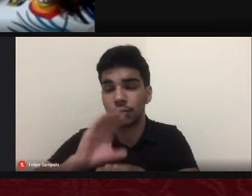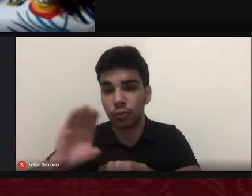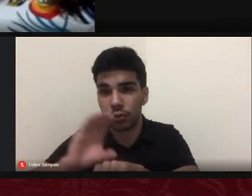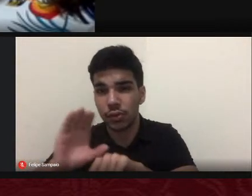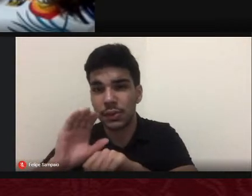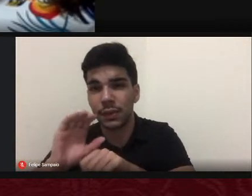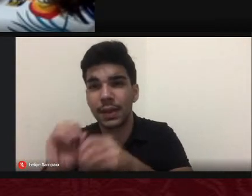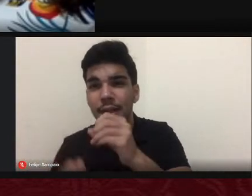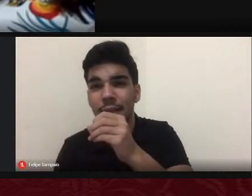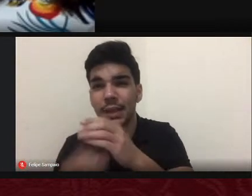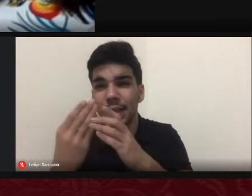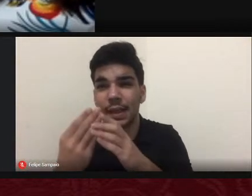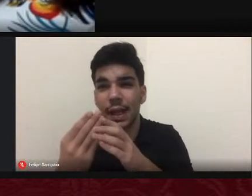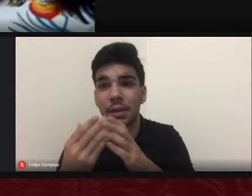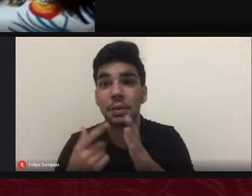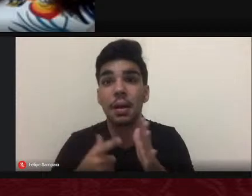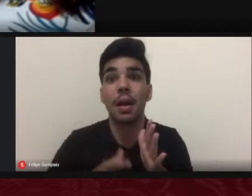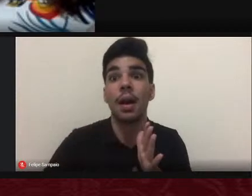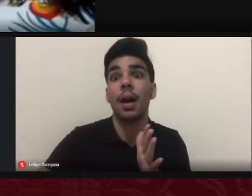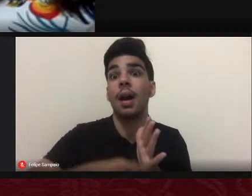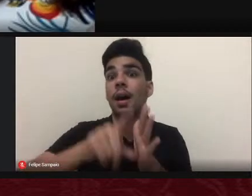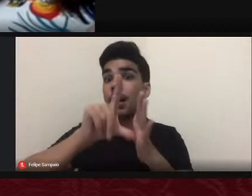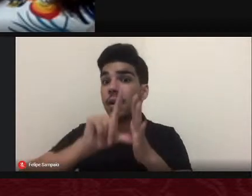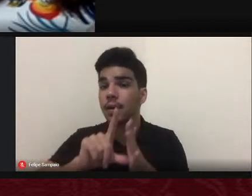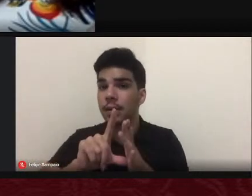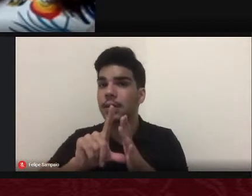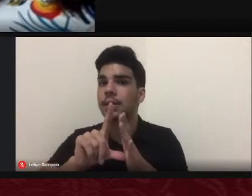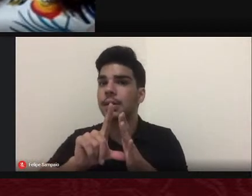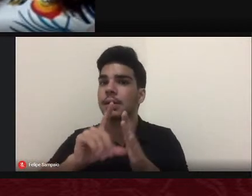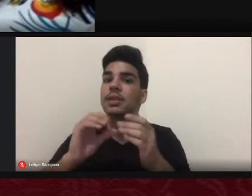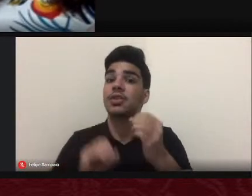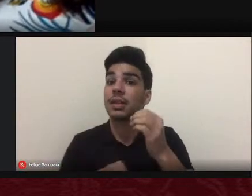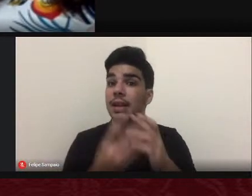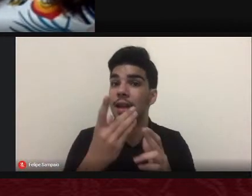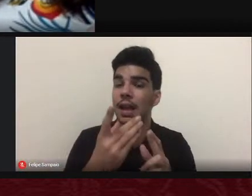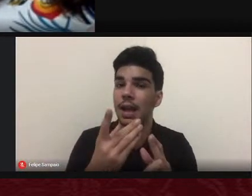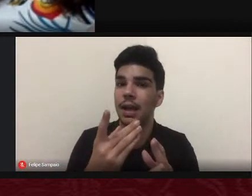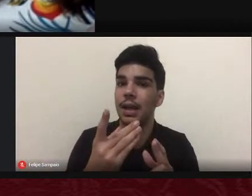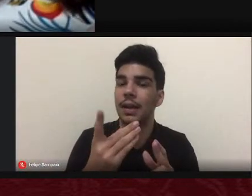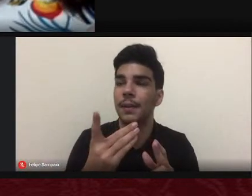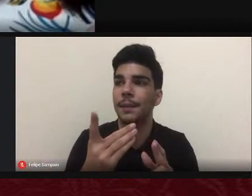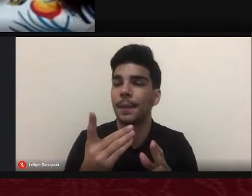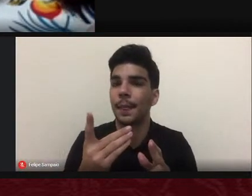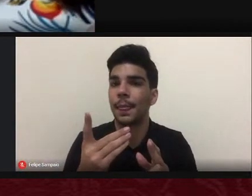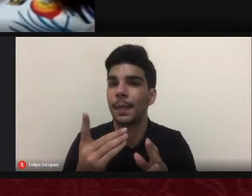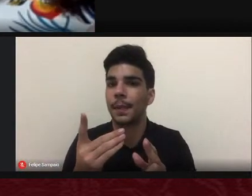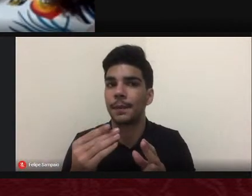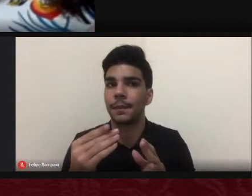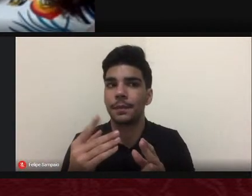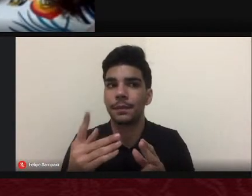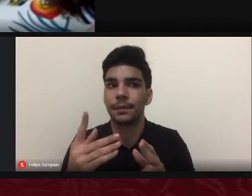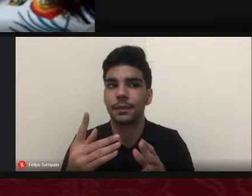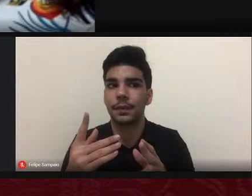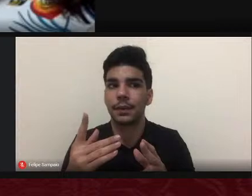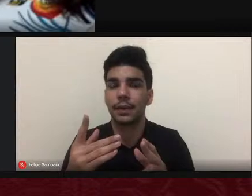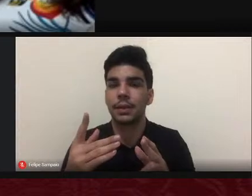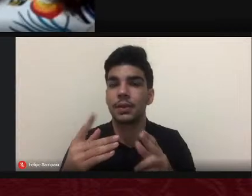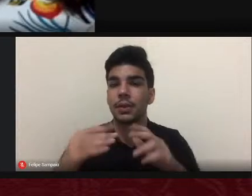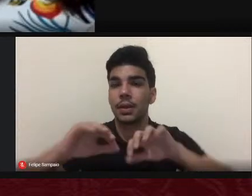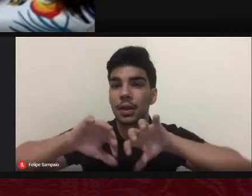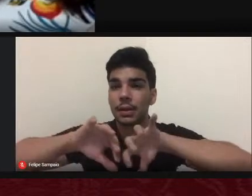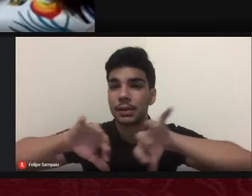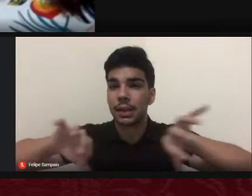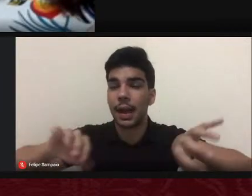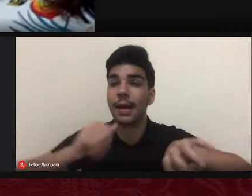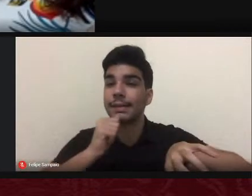própria Universidade Estadual do Mato Grosso quando o Estado ainda não era dividido mais